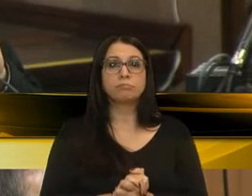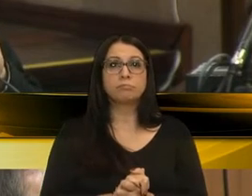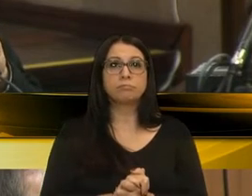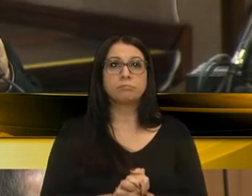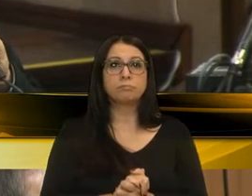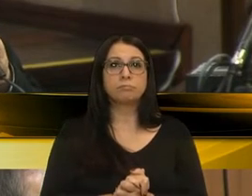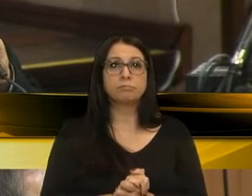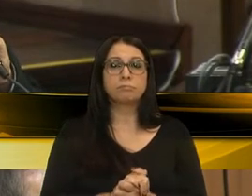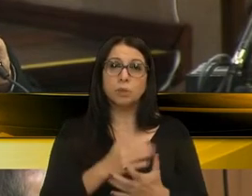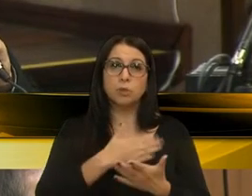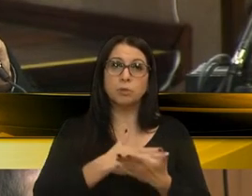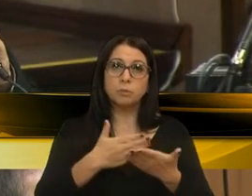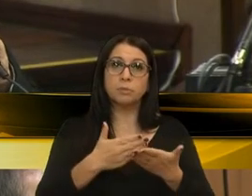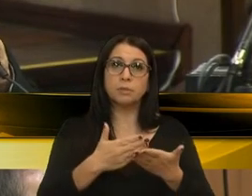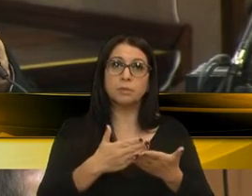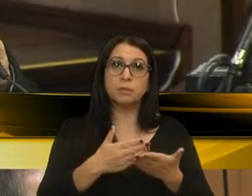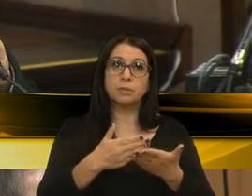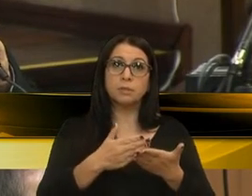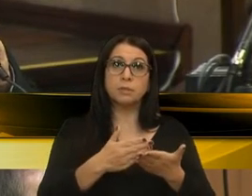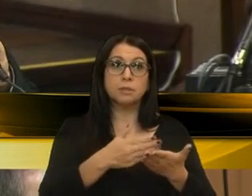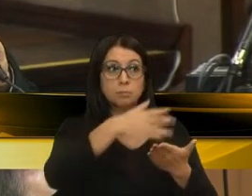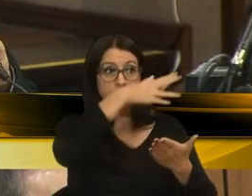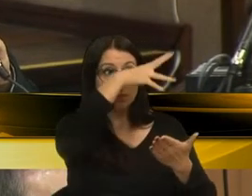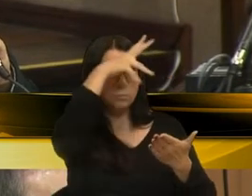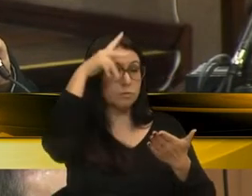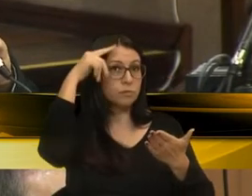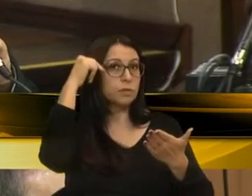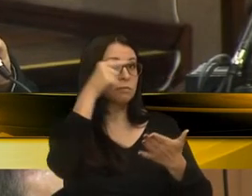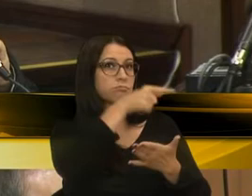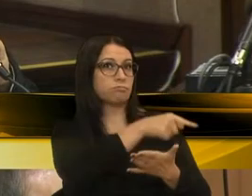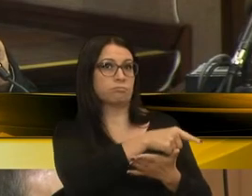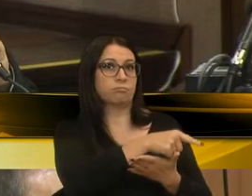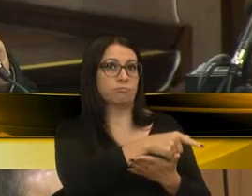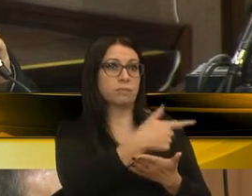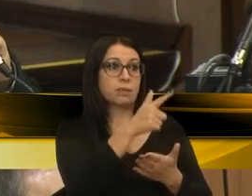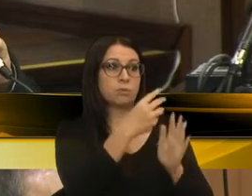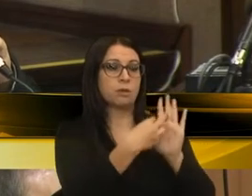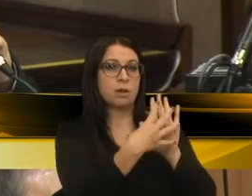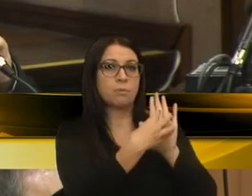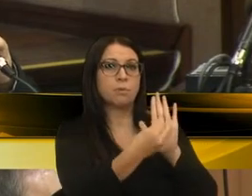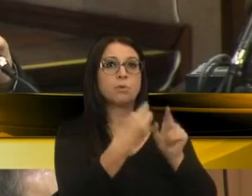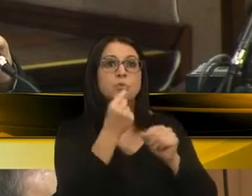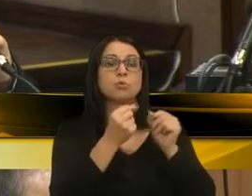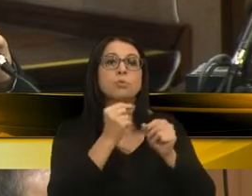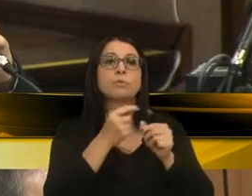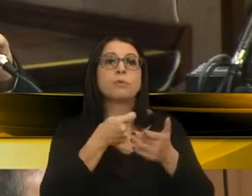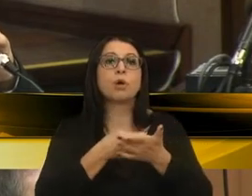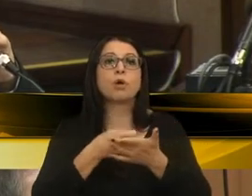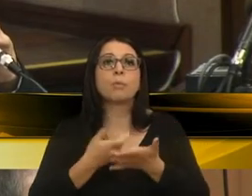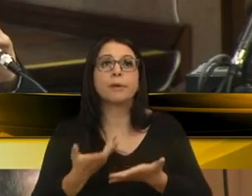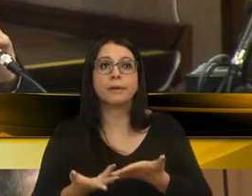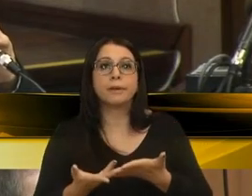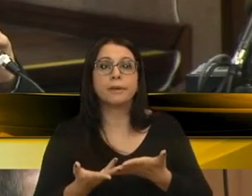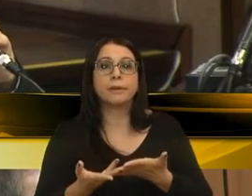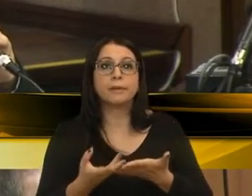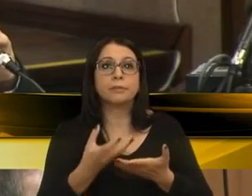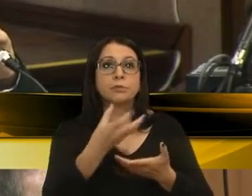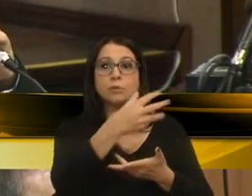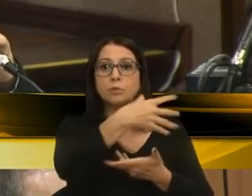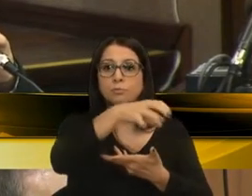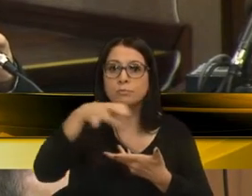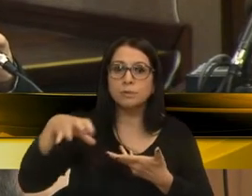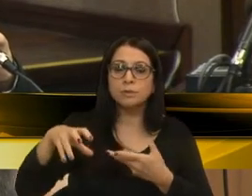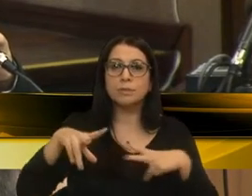E começa pelo poder público, vereador Tiberiçal, porque se o poder público não der exemplo, como é que nós vamos cobrar do setor privado?